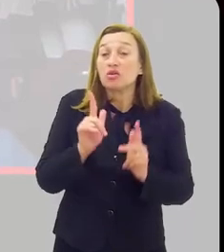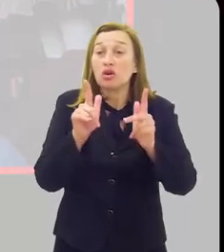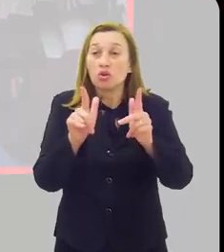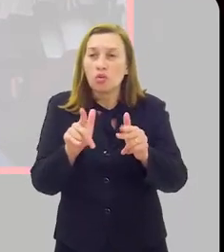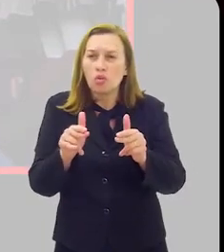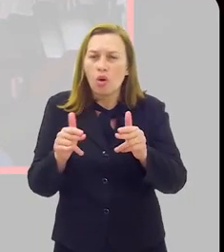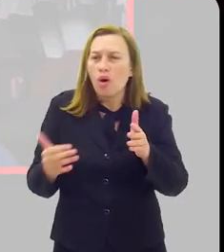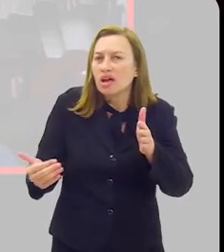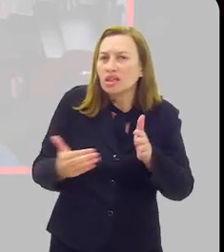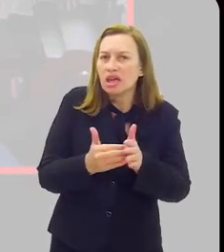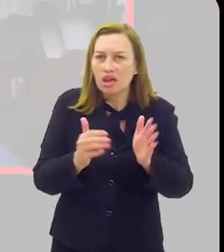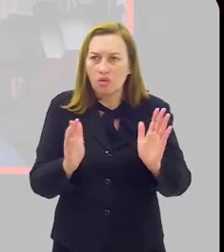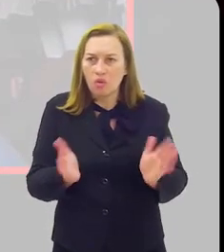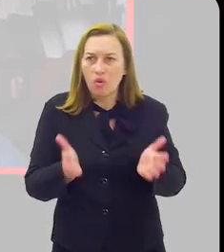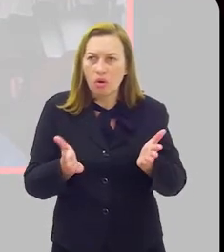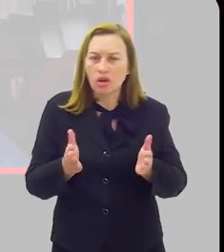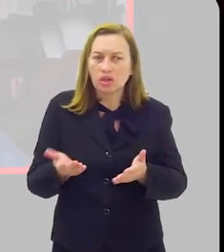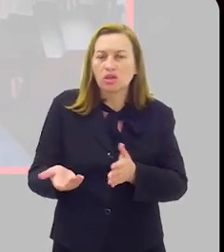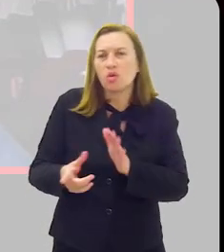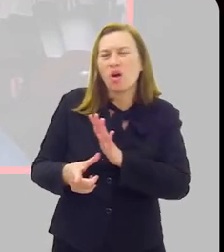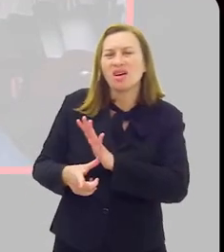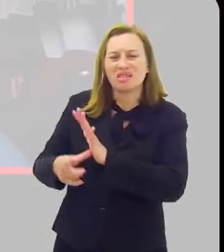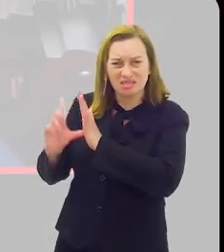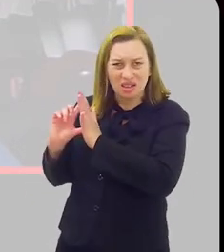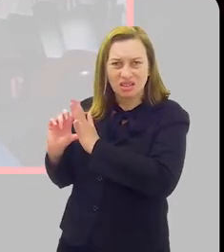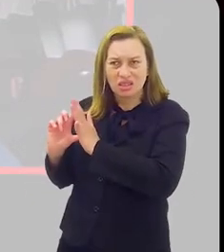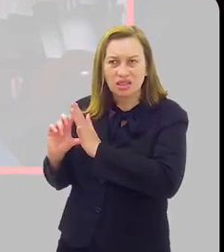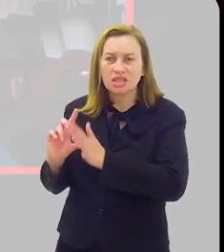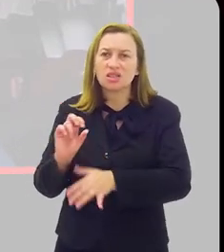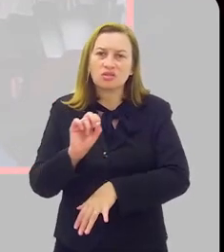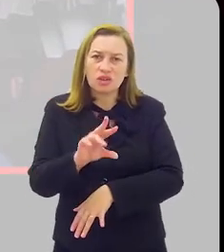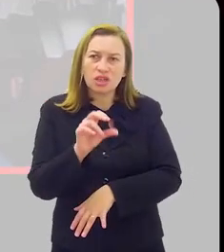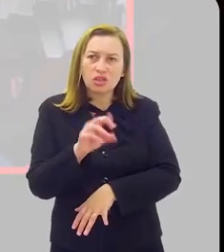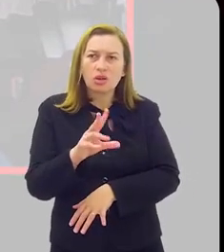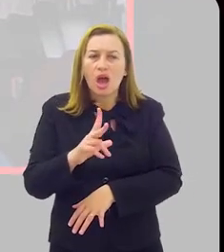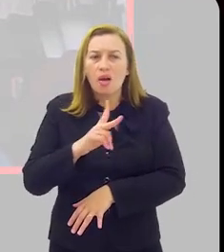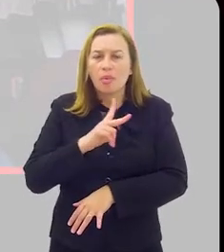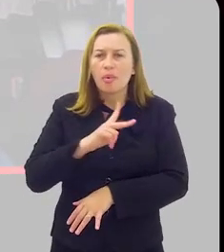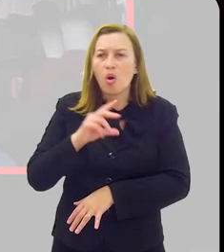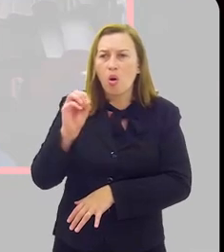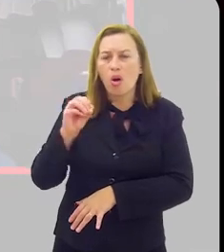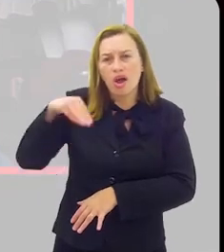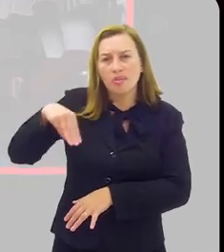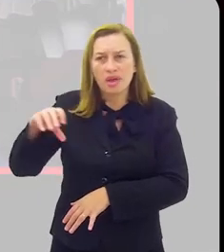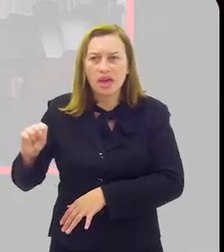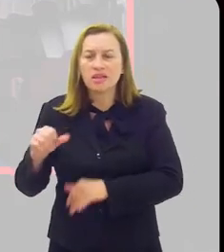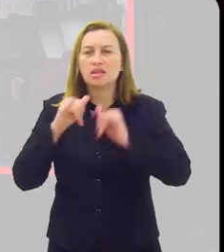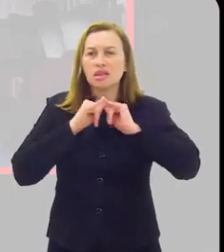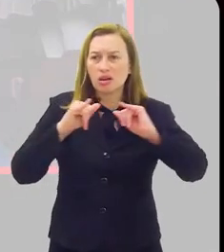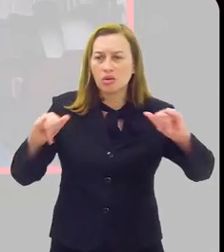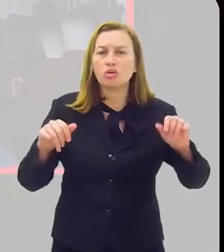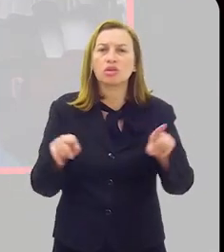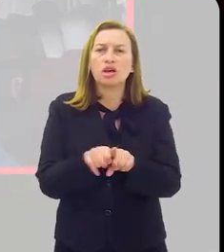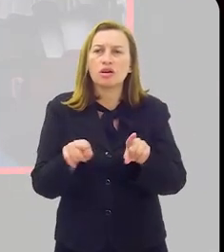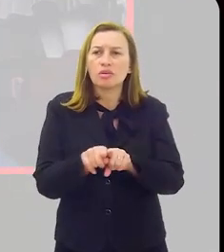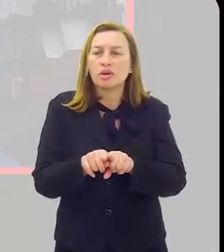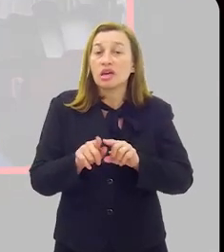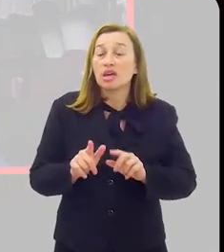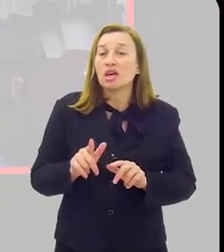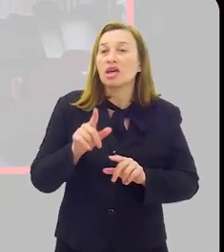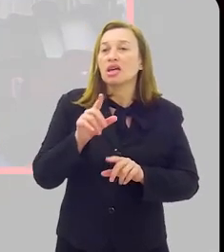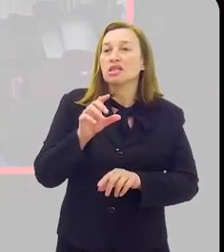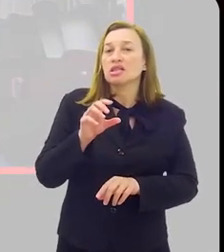até aqui, até o momento com as variantes anteriores, A própria OMS também declarou que essa